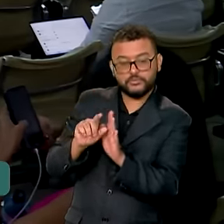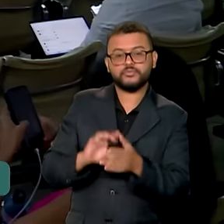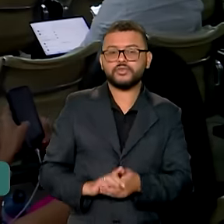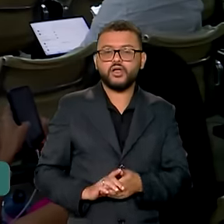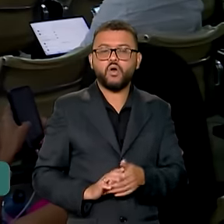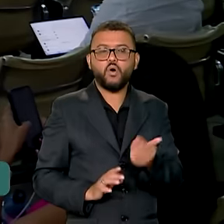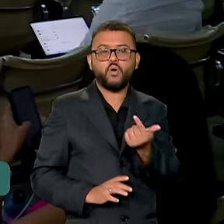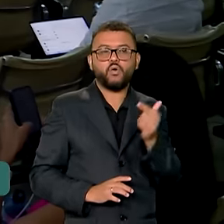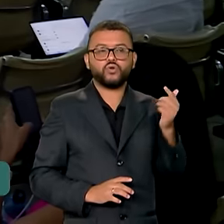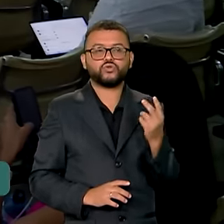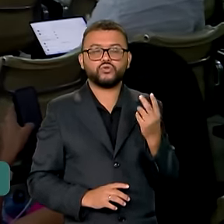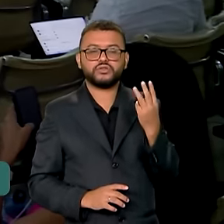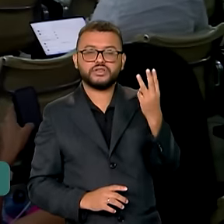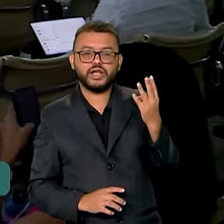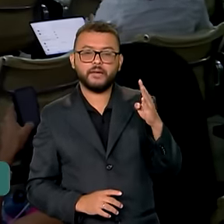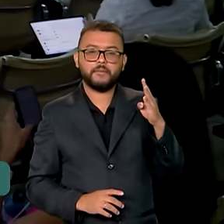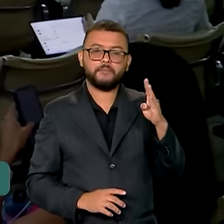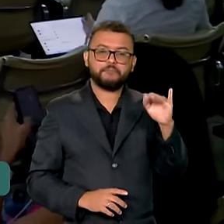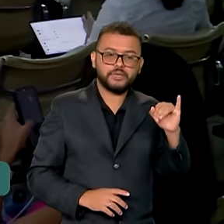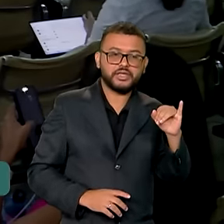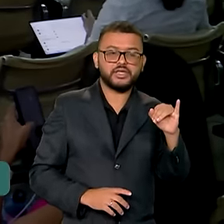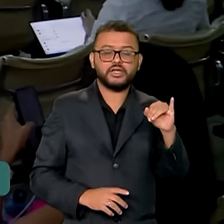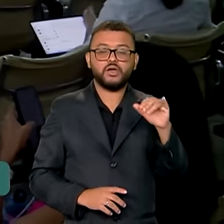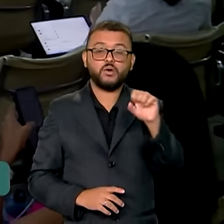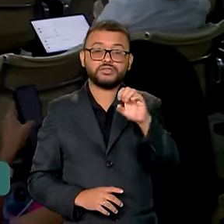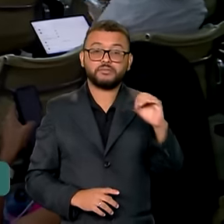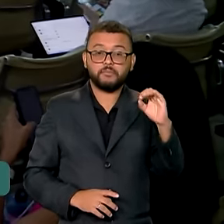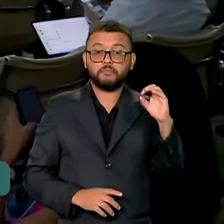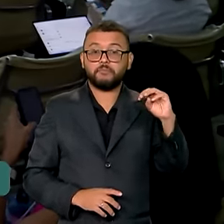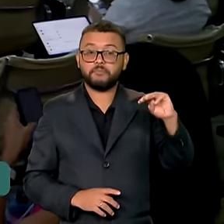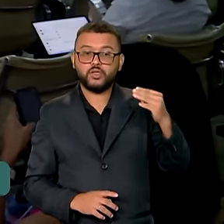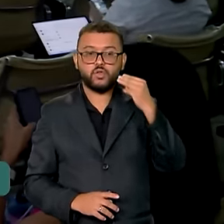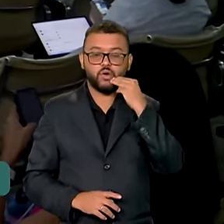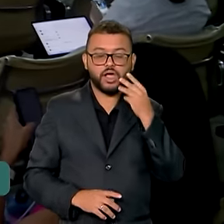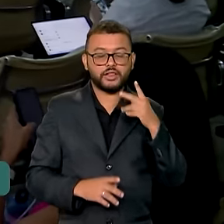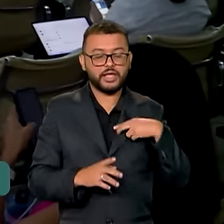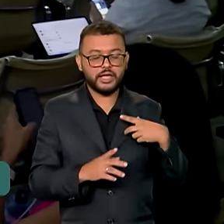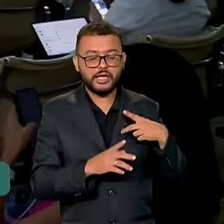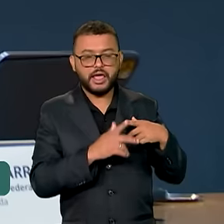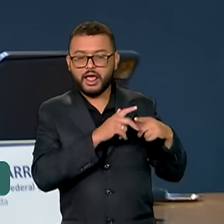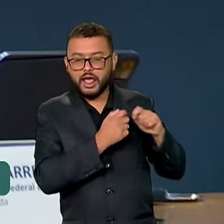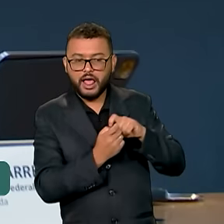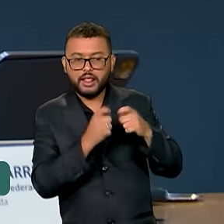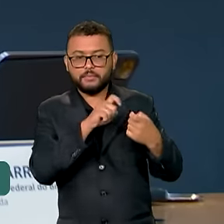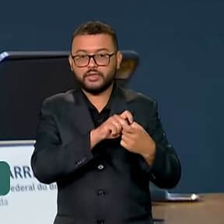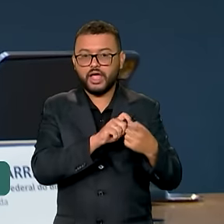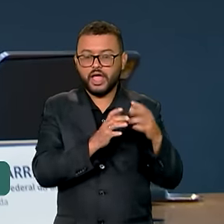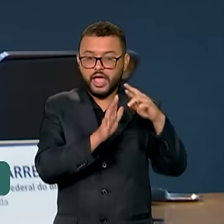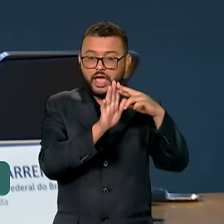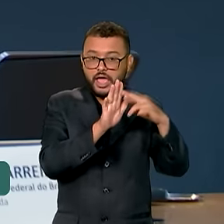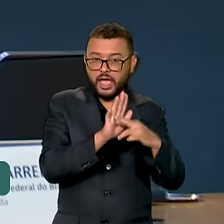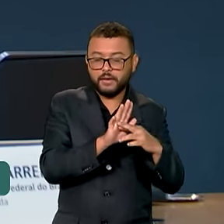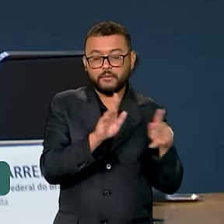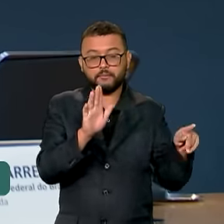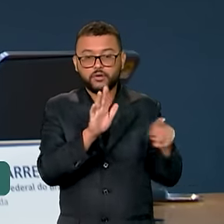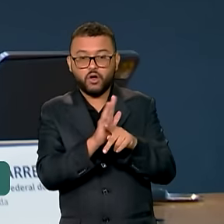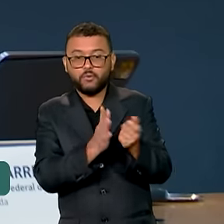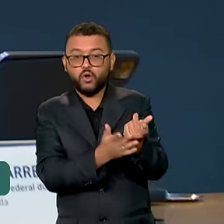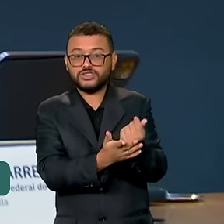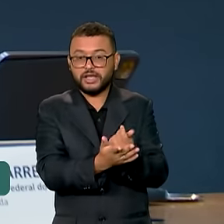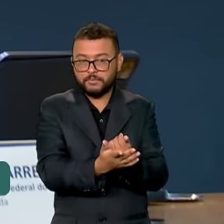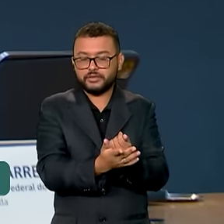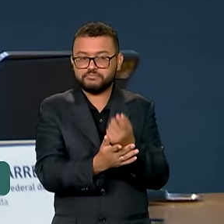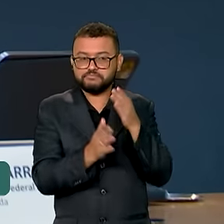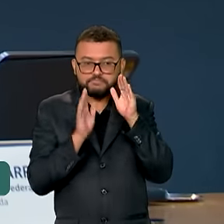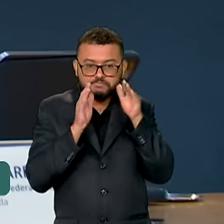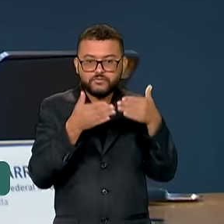3 bilhões e 800 milhões de reais foram contingenciados para adequar o orçamento à